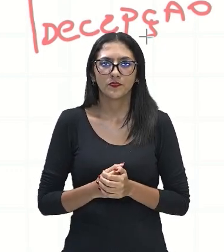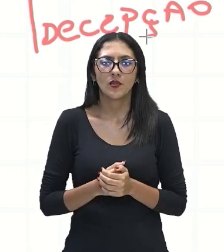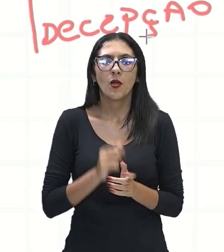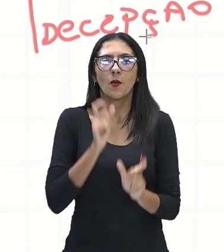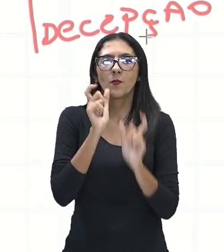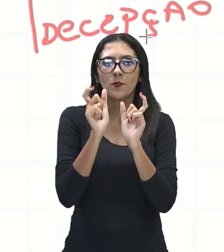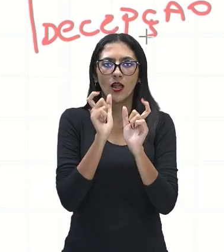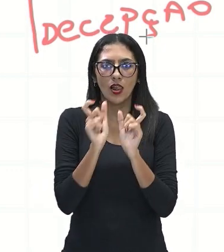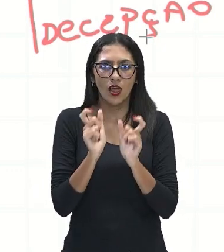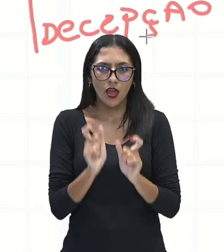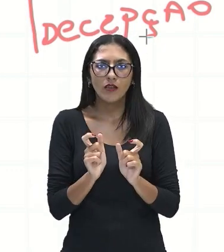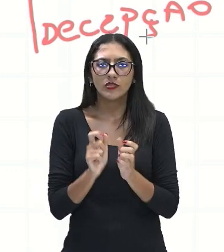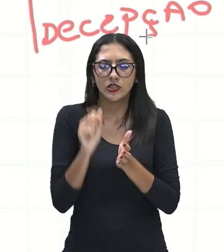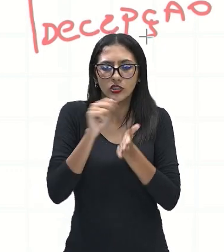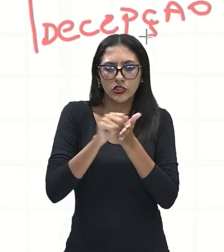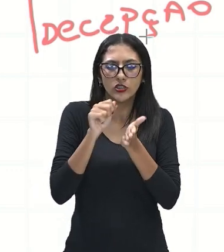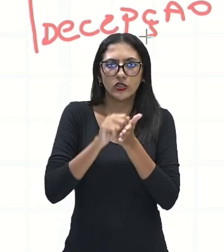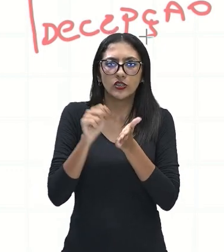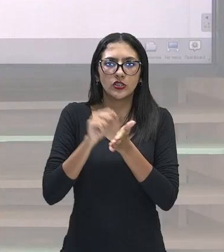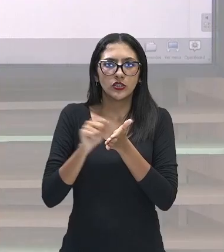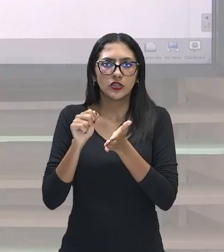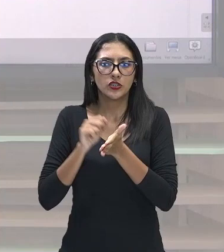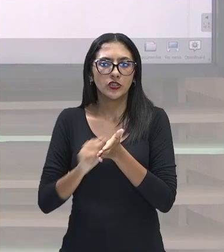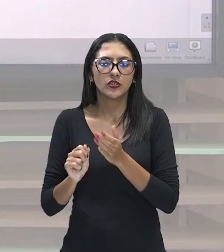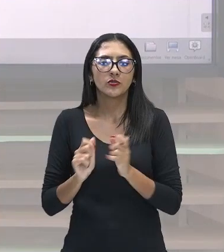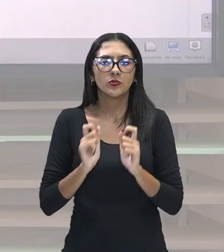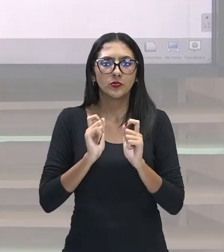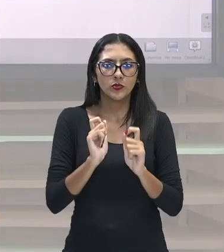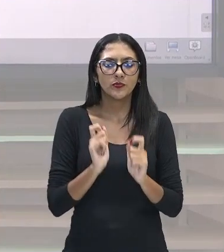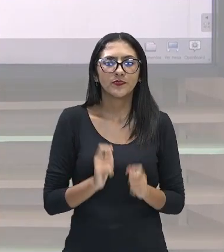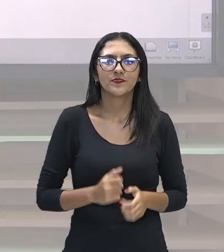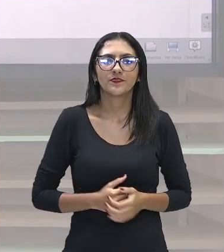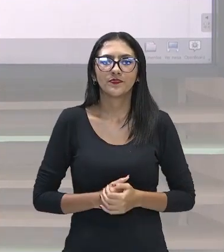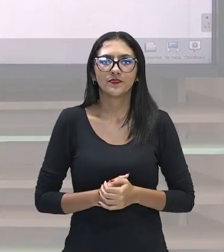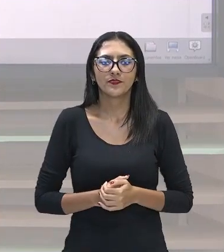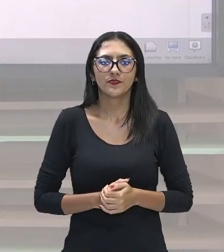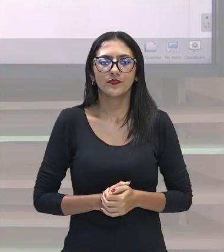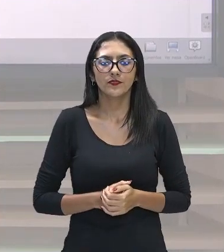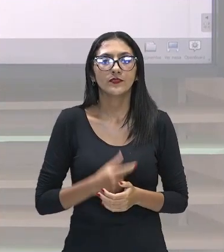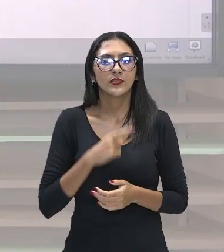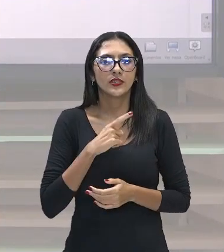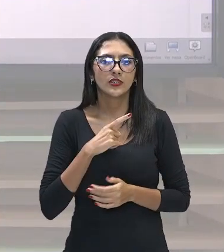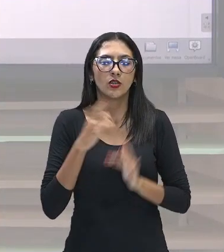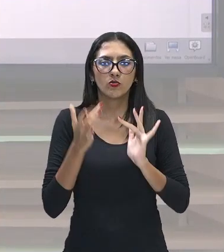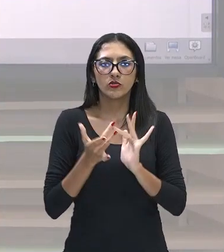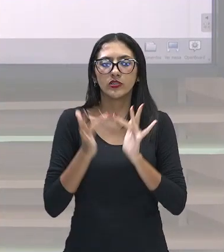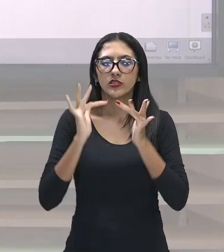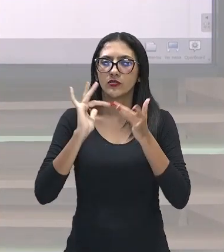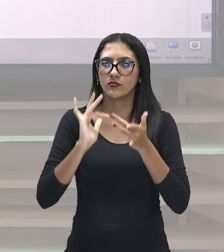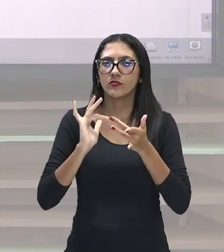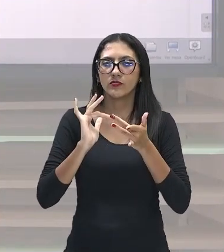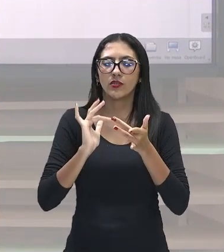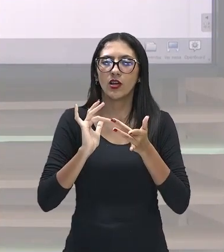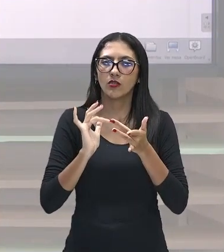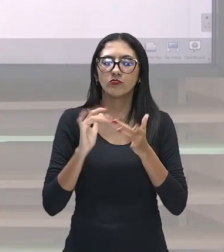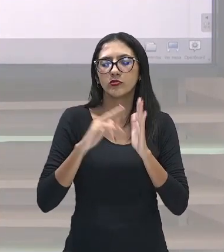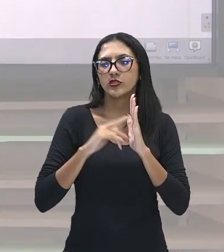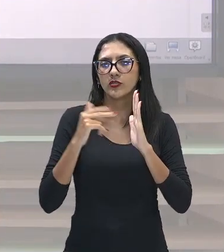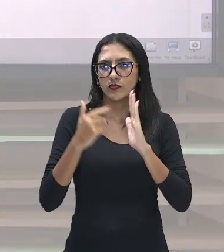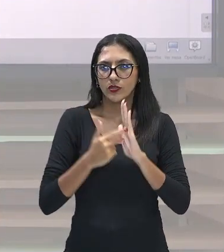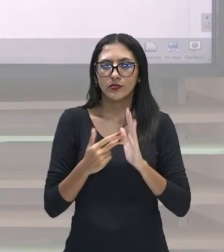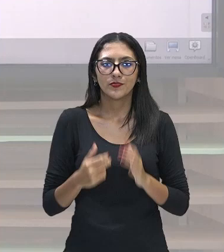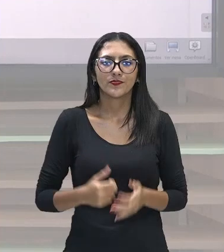escritas, nós vamos observar que vai ter um sentido, um determinado sentido, né? Então,